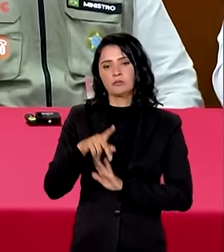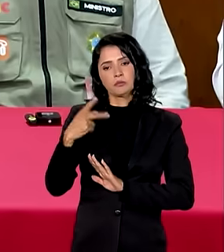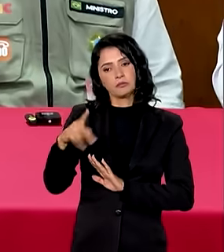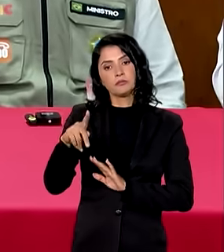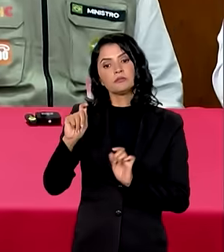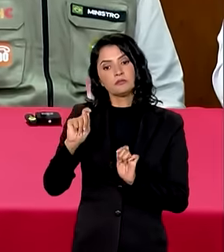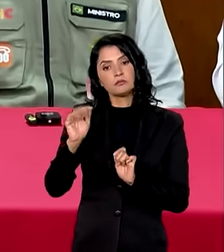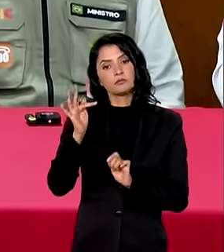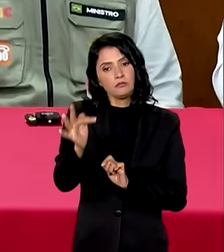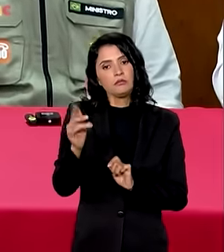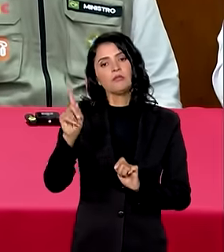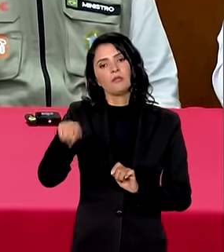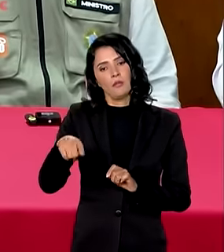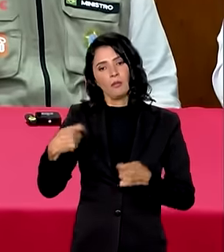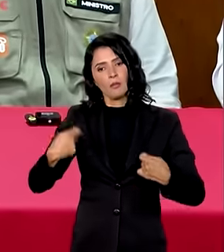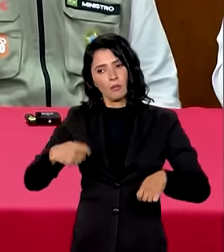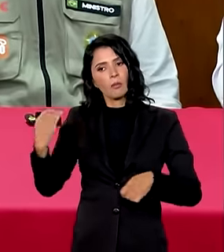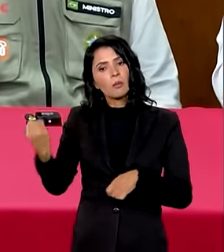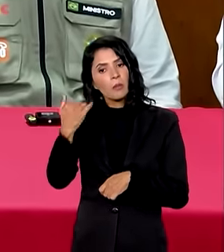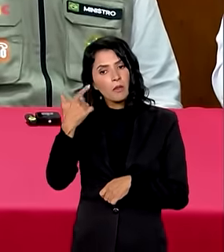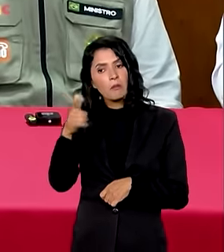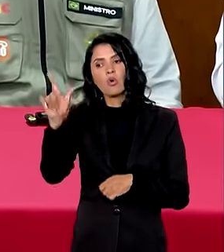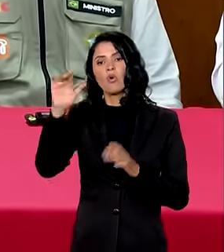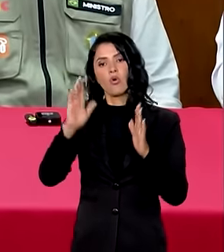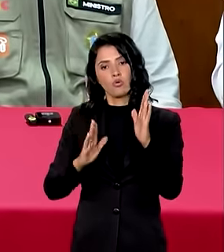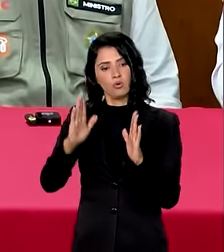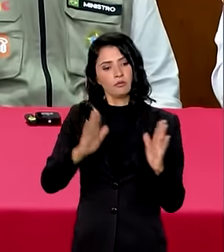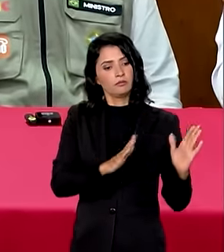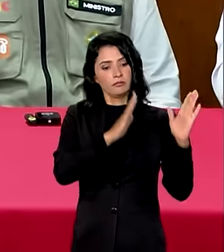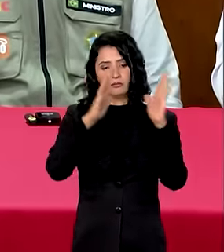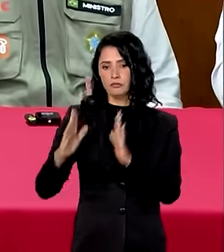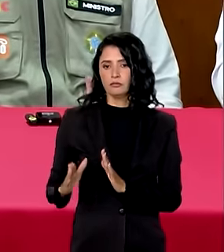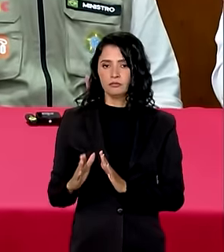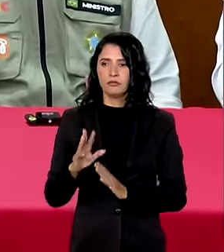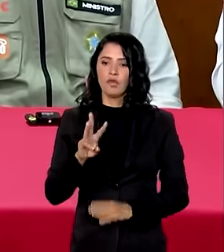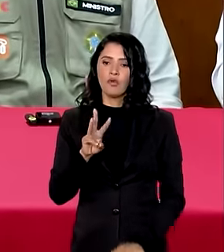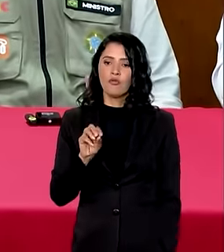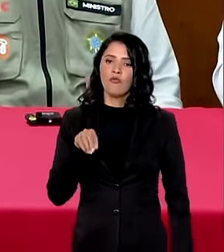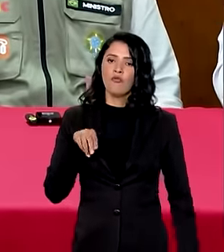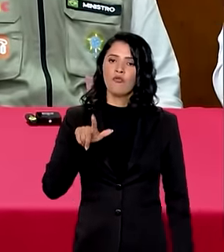porventura serão necessários no próximo período Forney